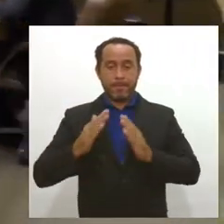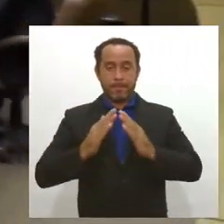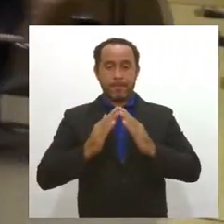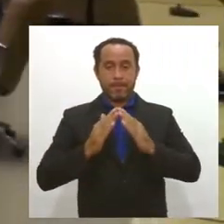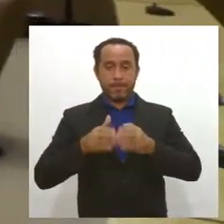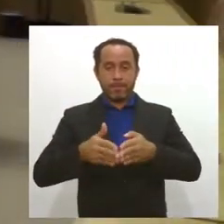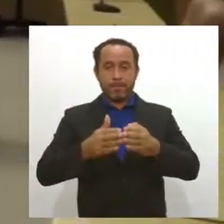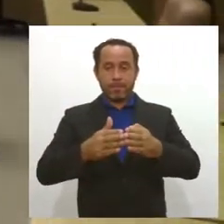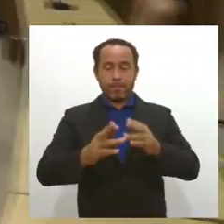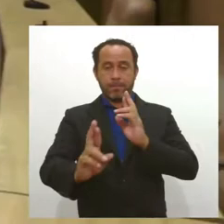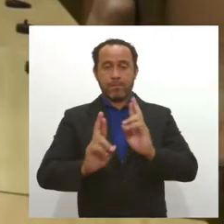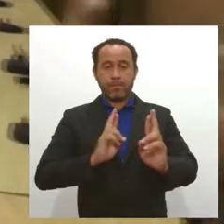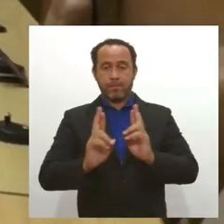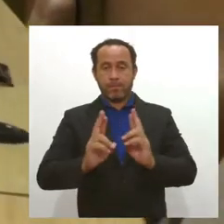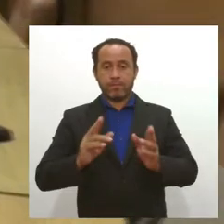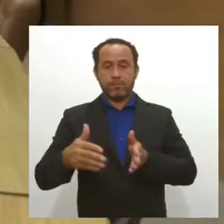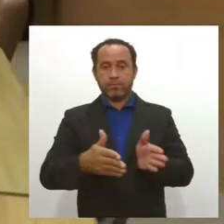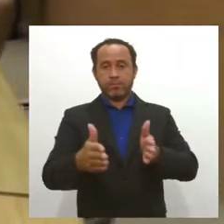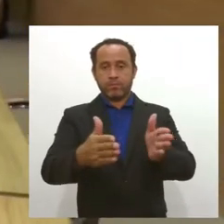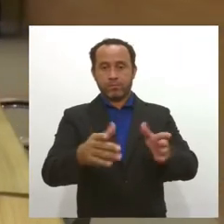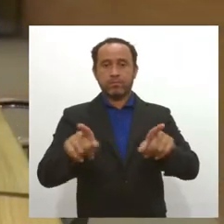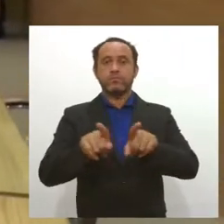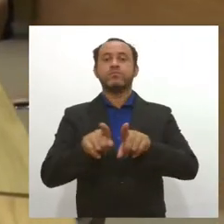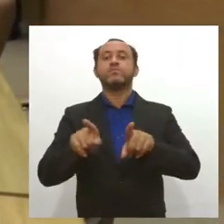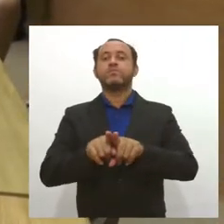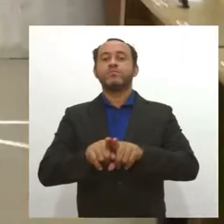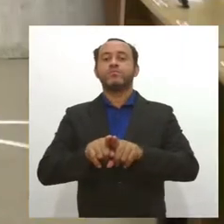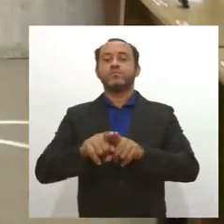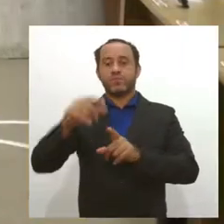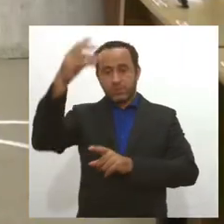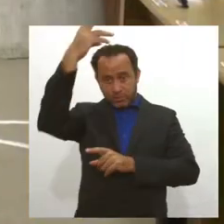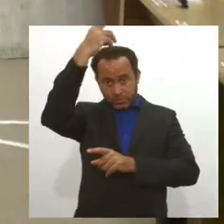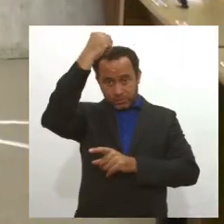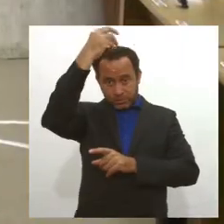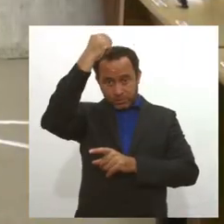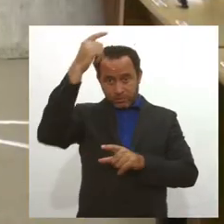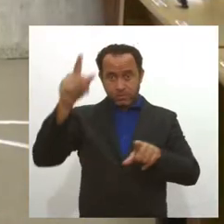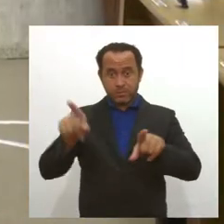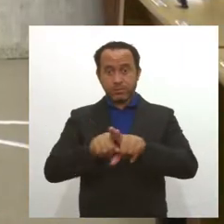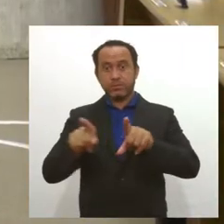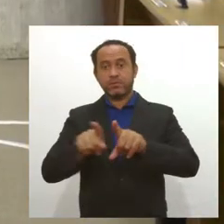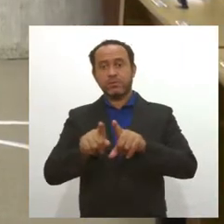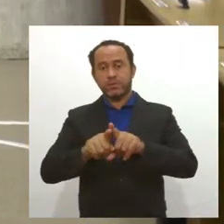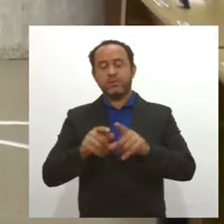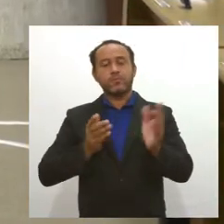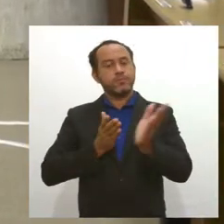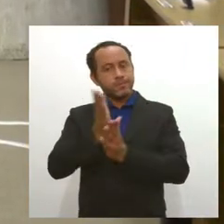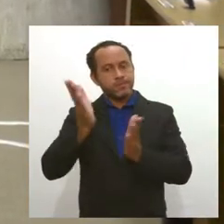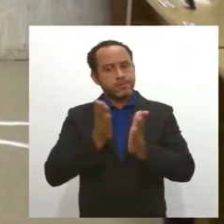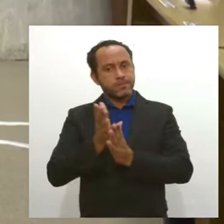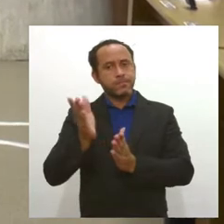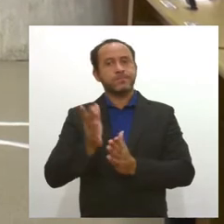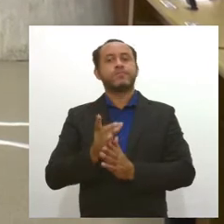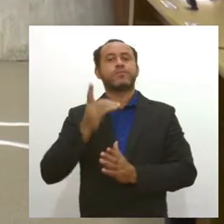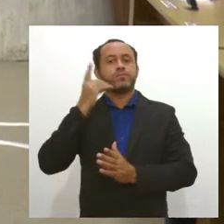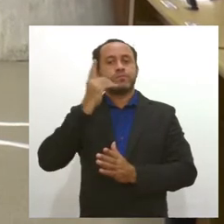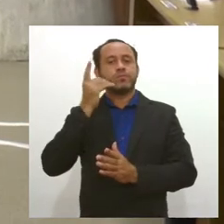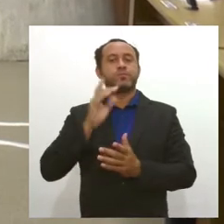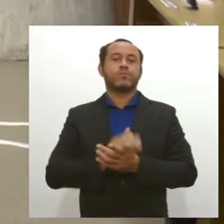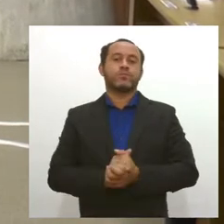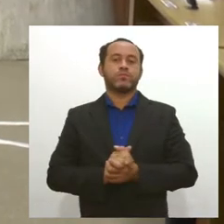com acesso através da ladeira Porto da Barra, no centro de São Cristóvão. Também foram indicações aprovadas do deputado João Marcelo.